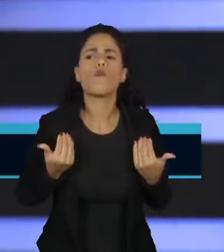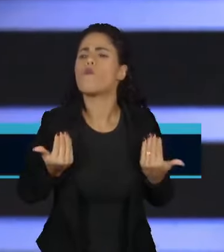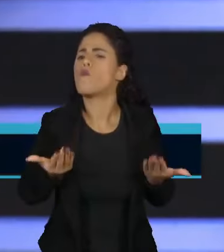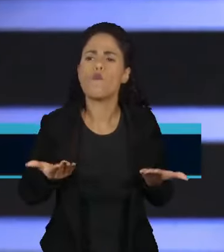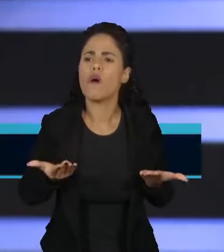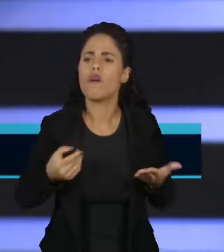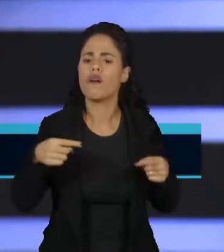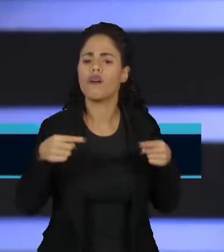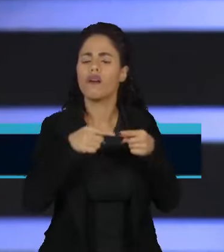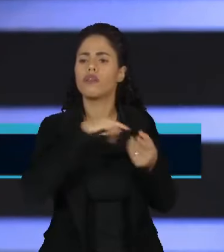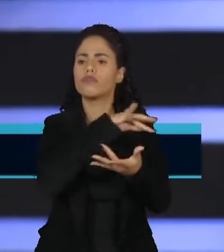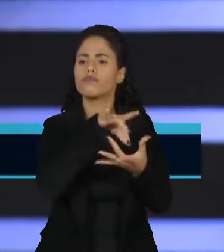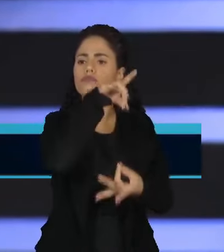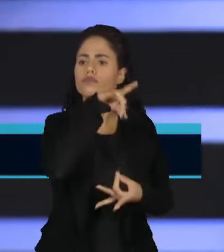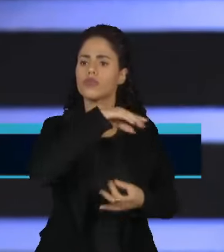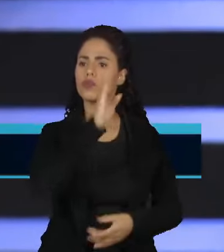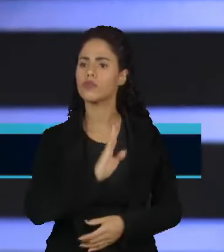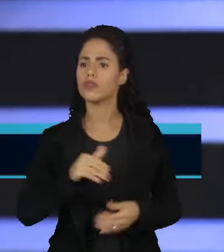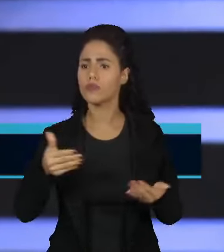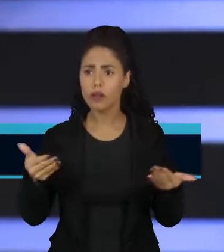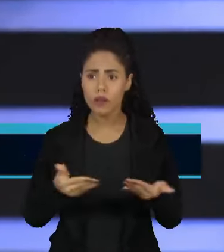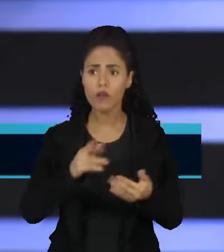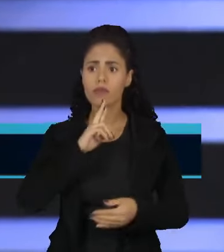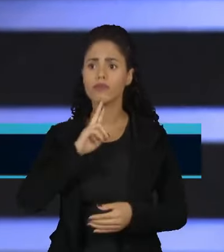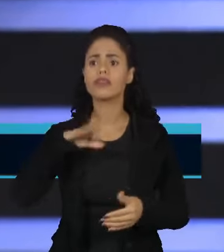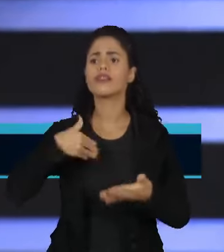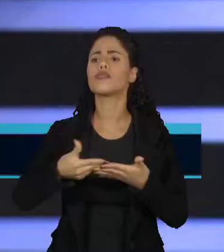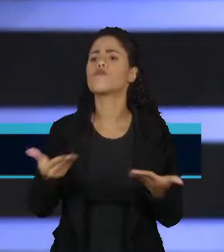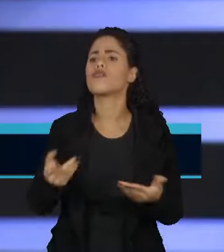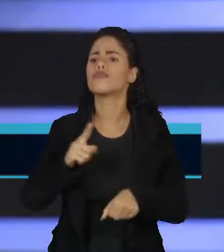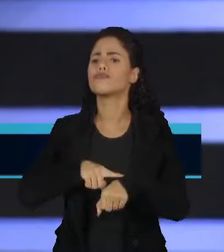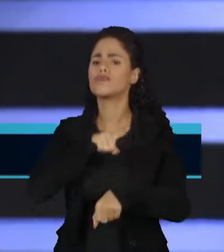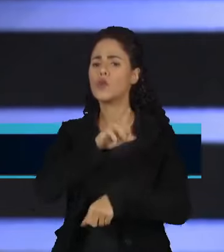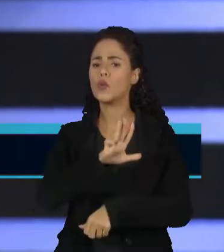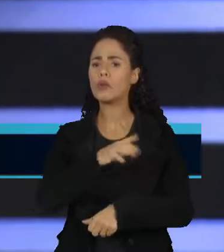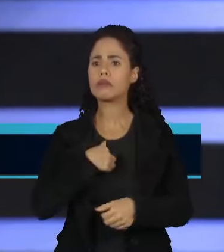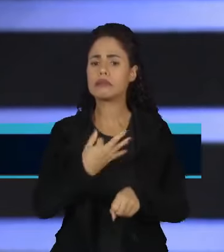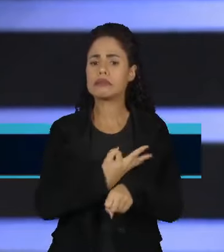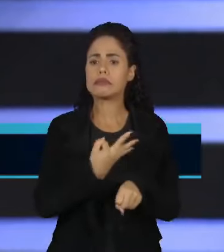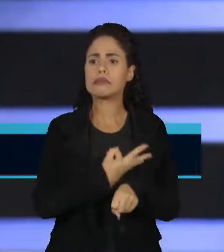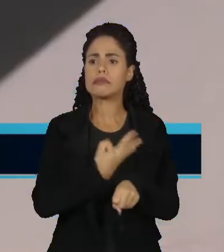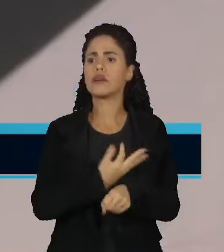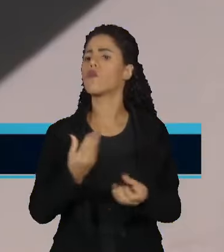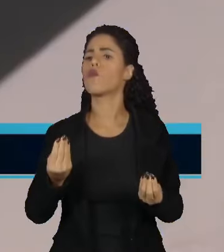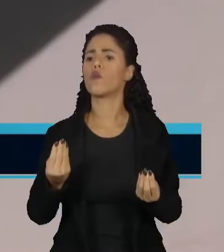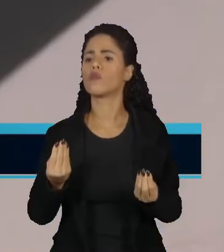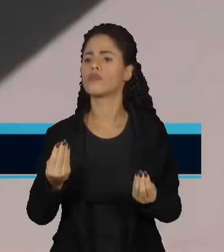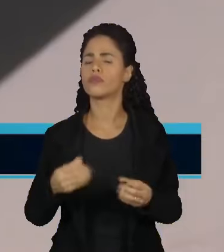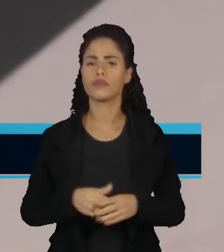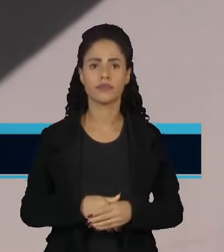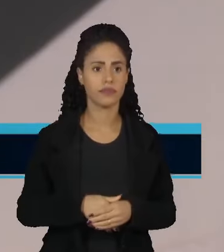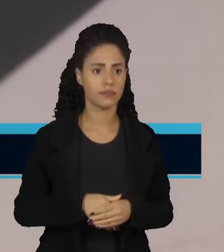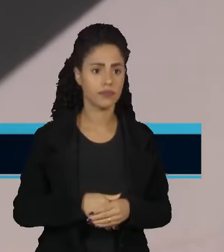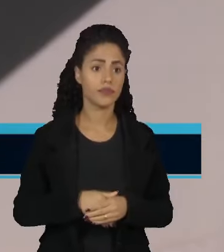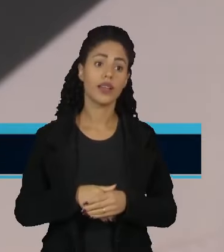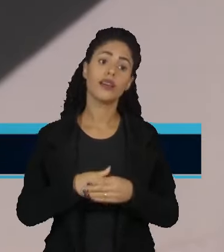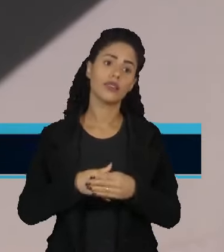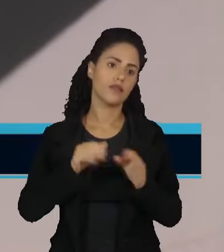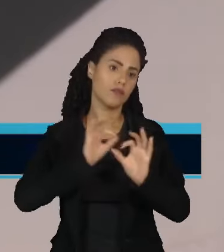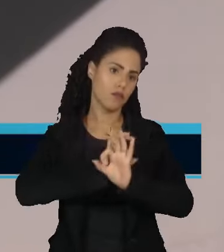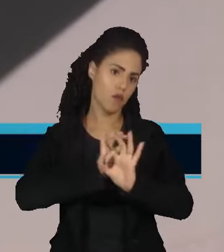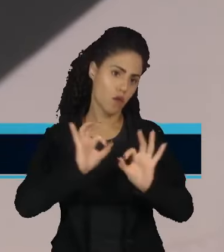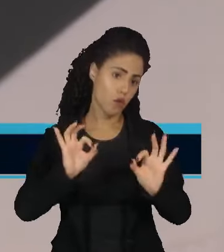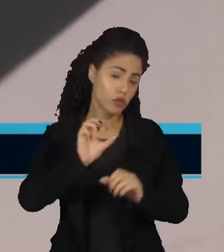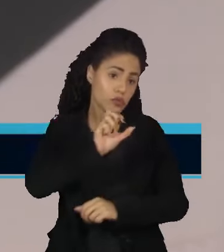mais adequada para o Brasil neste momento e até quando o presidente Lula vai aguentar essa pressão? Olha, mas seria ótimo,